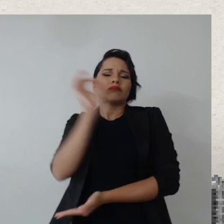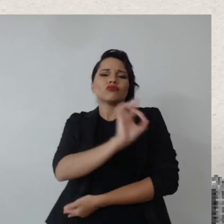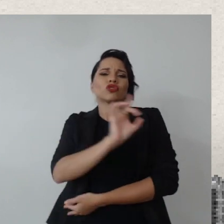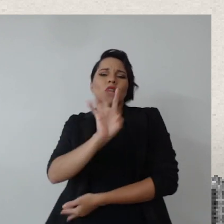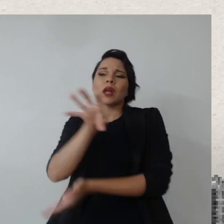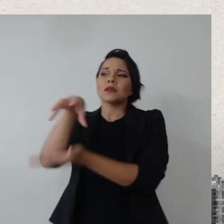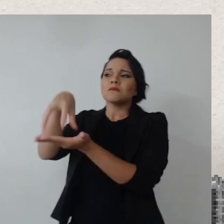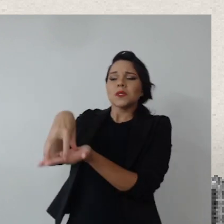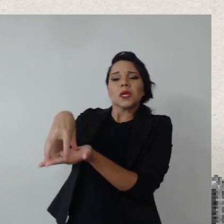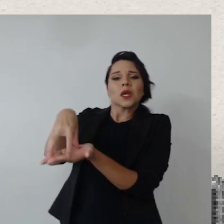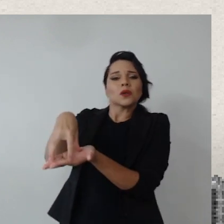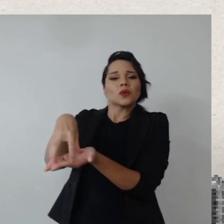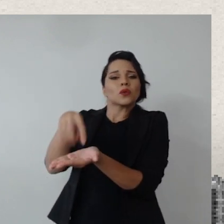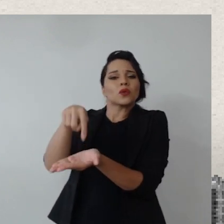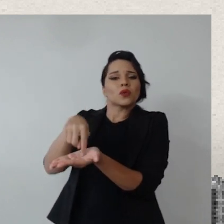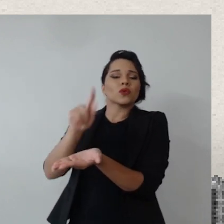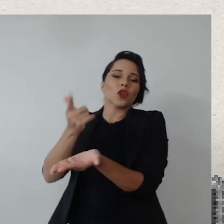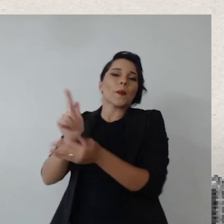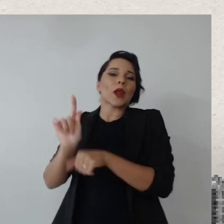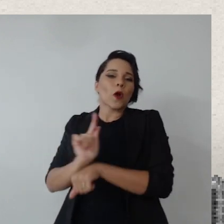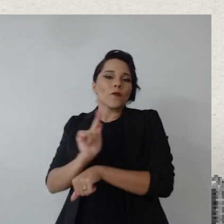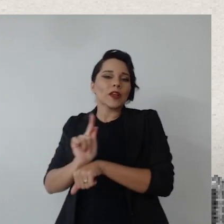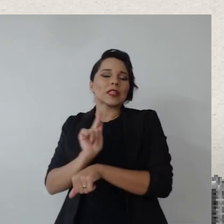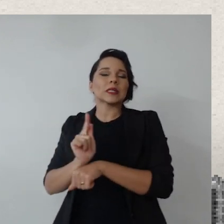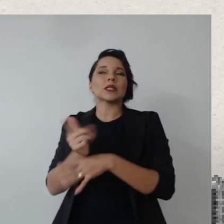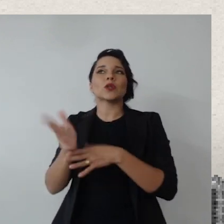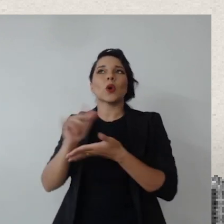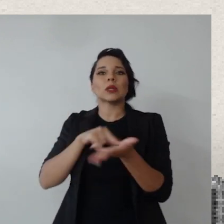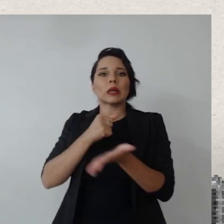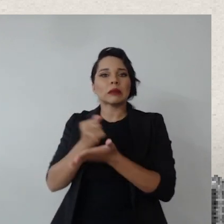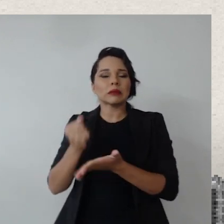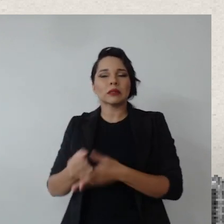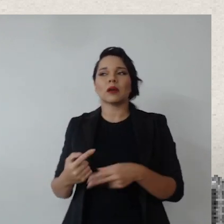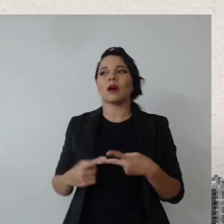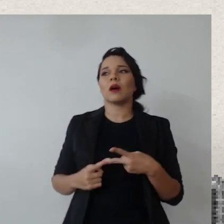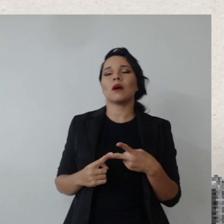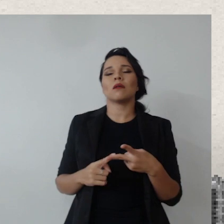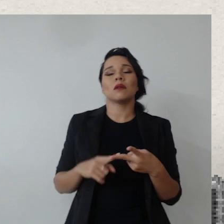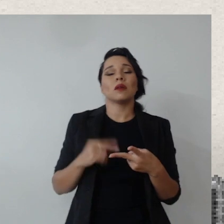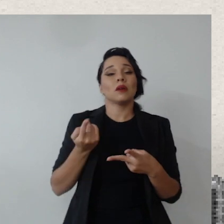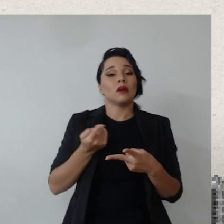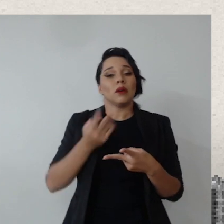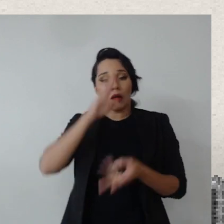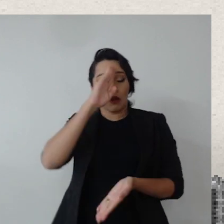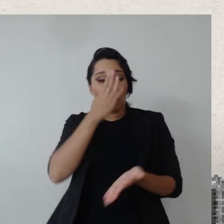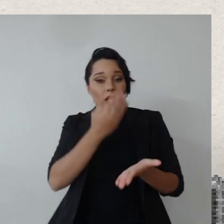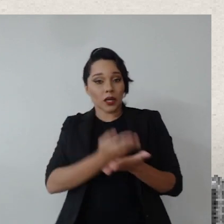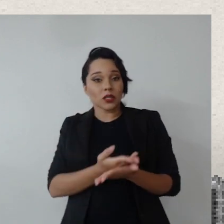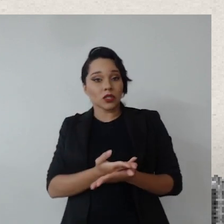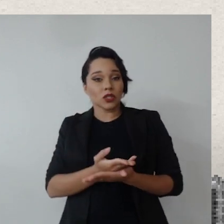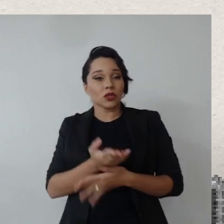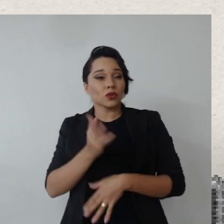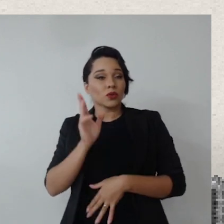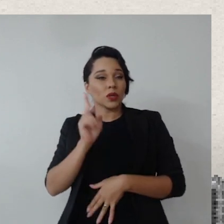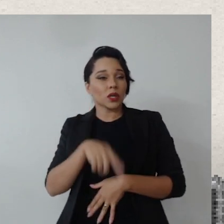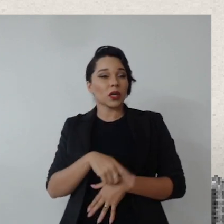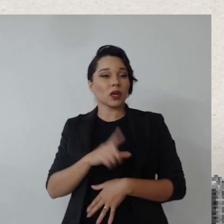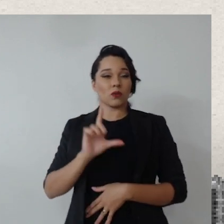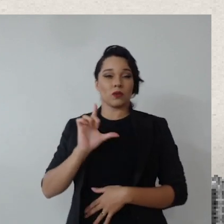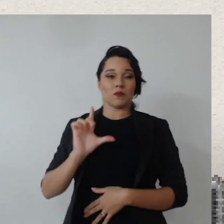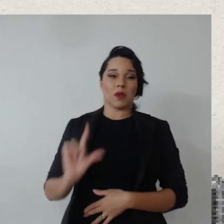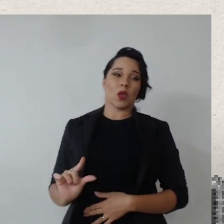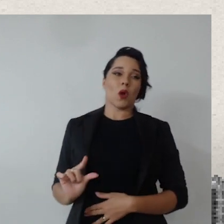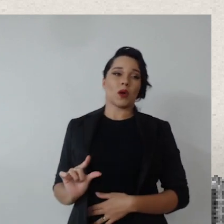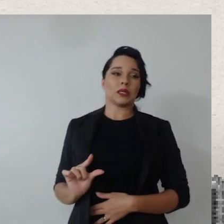cada unidade, no que diz respeito à governança de contratações, do que de, acredito naturalmente, acho que é previsível que os